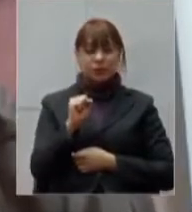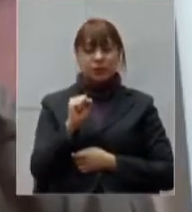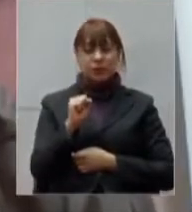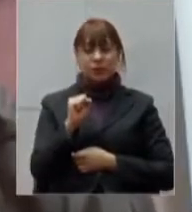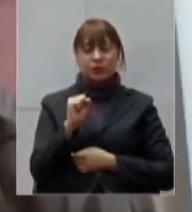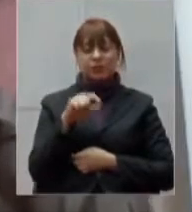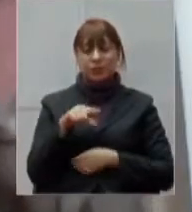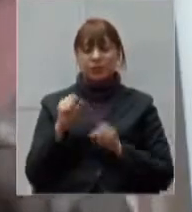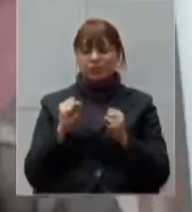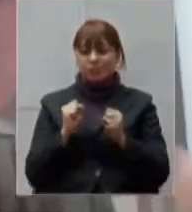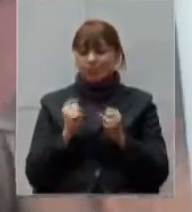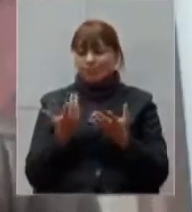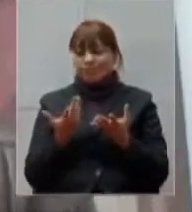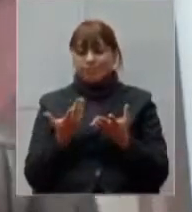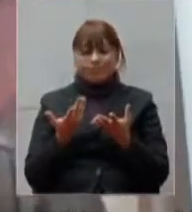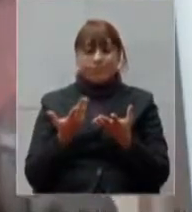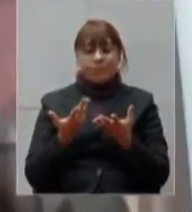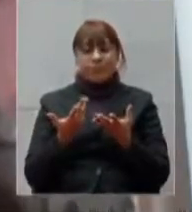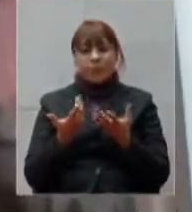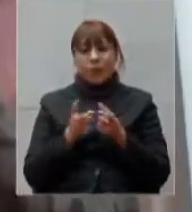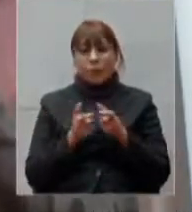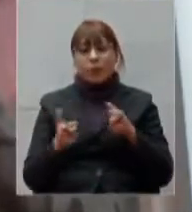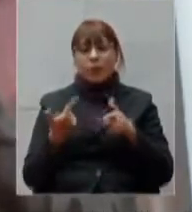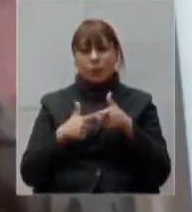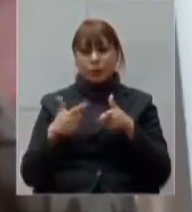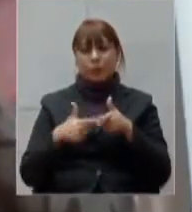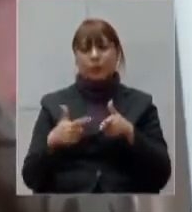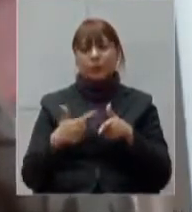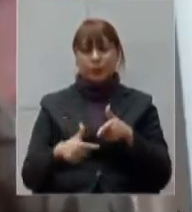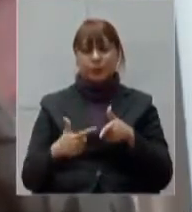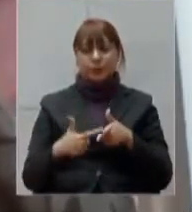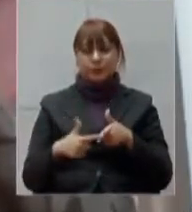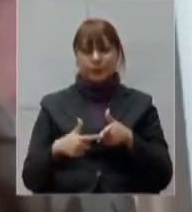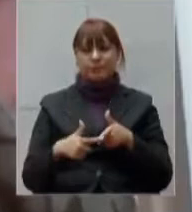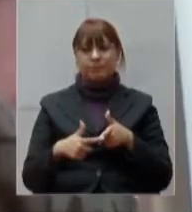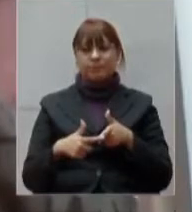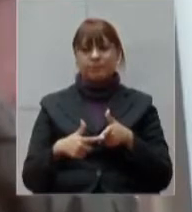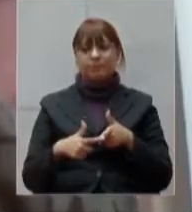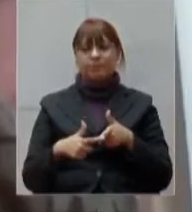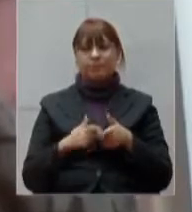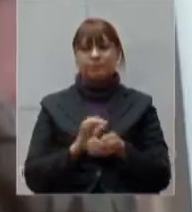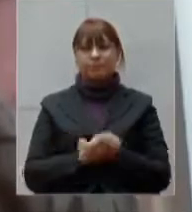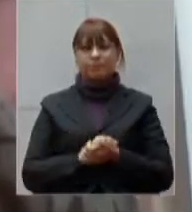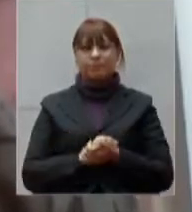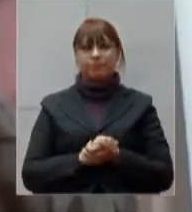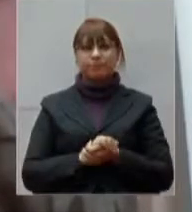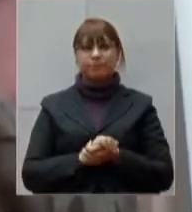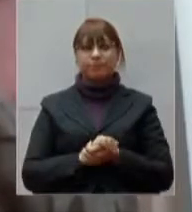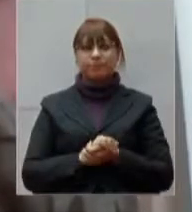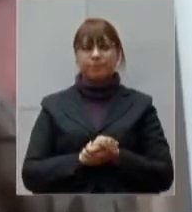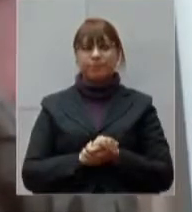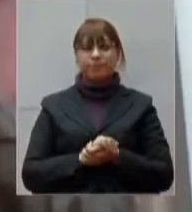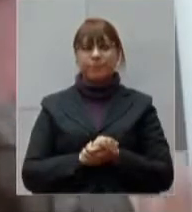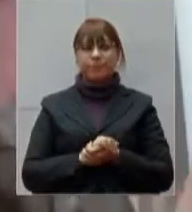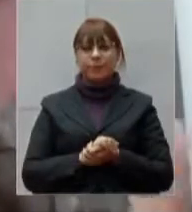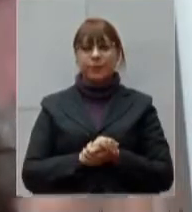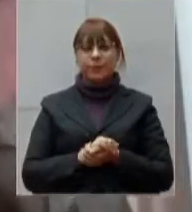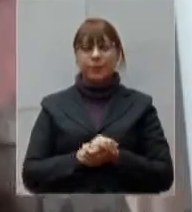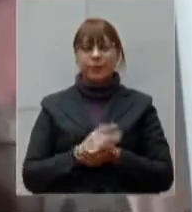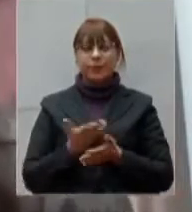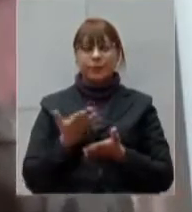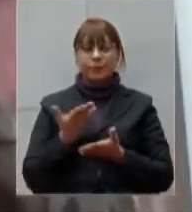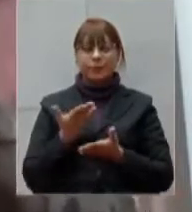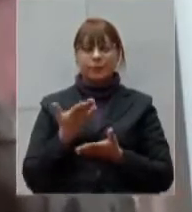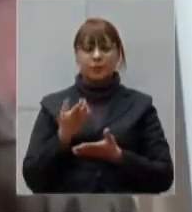problema que nós teremos para enfrentar ainda nos próximos dias. Sendo que, até nos